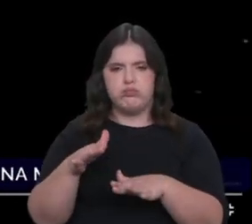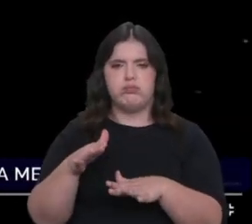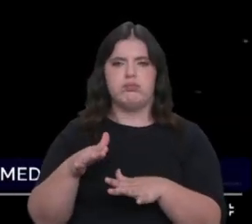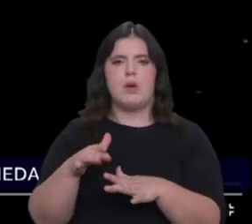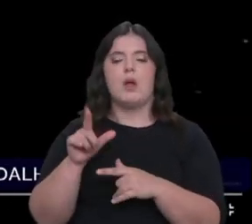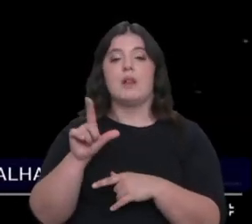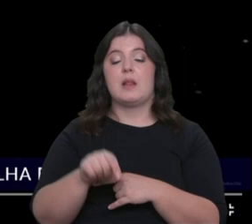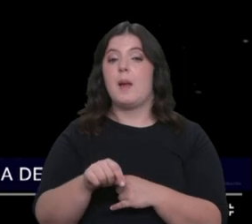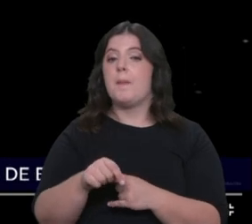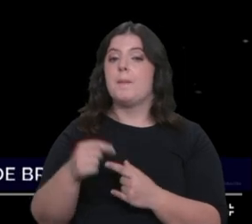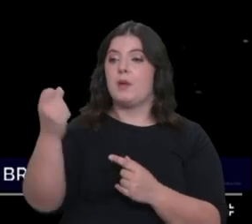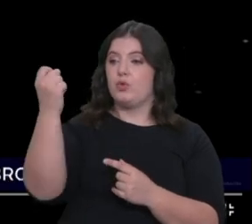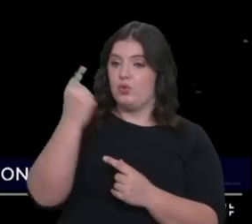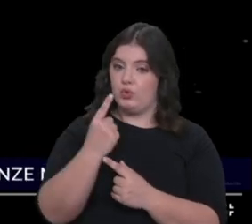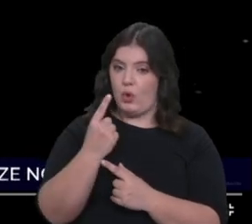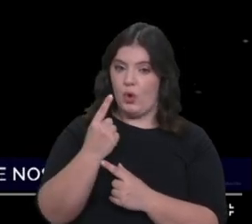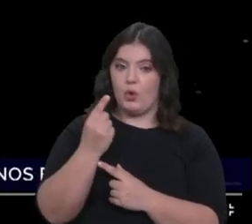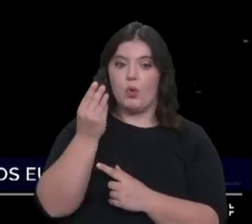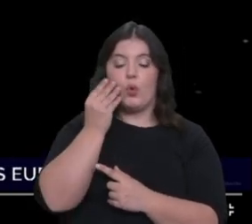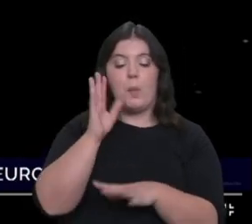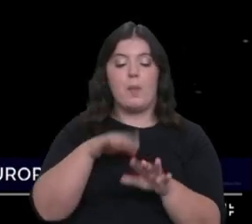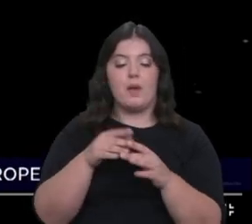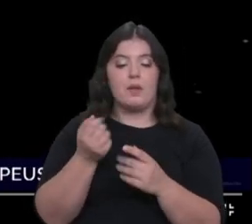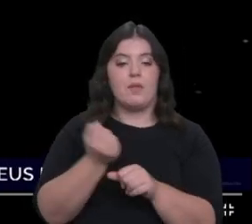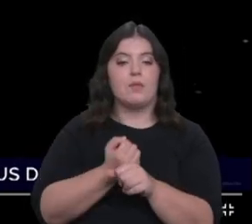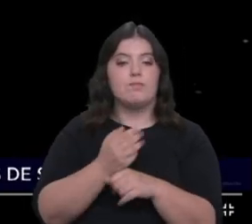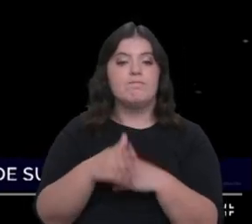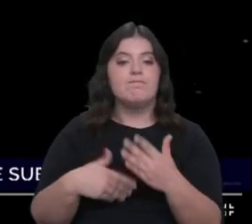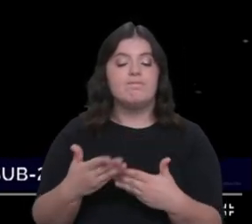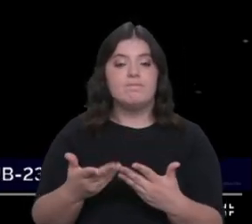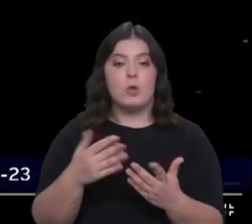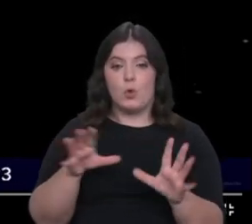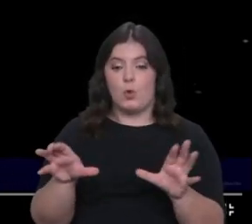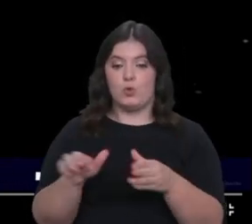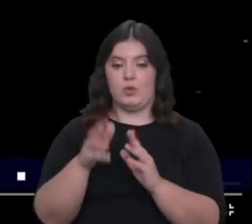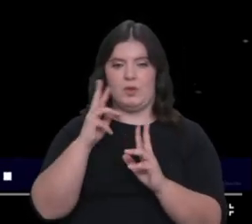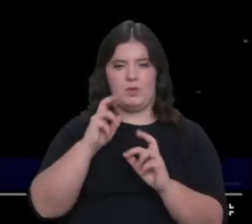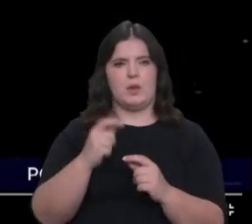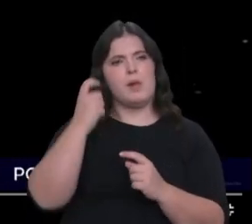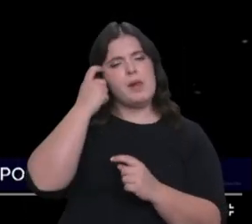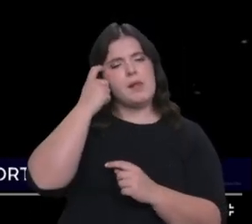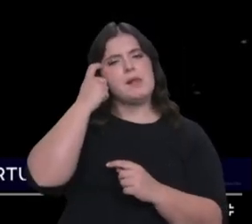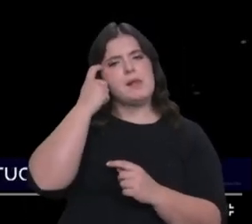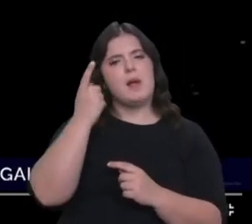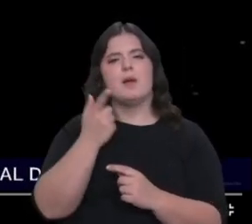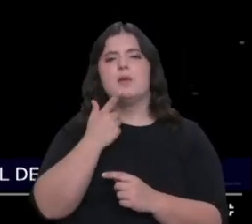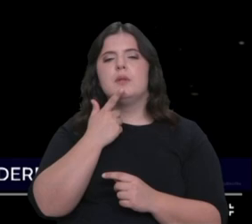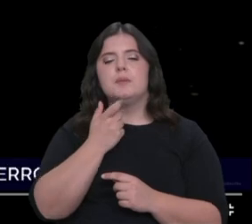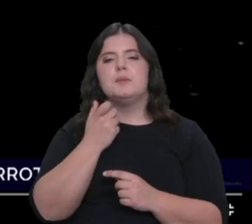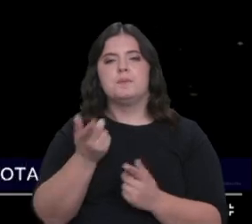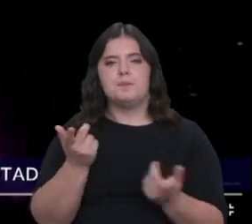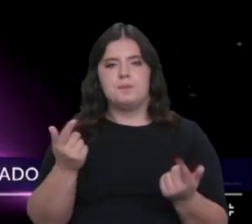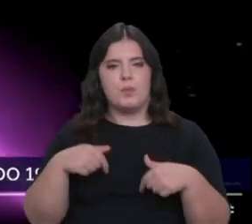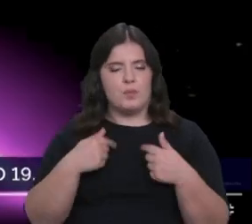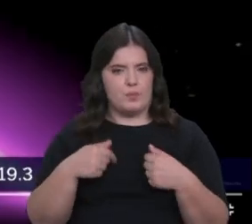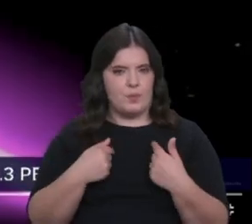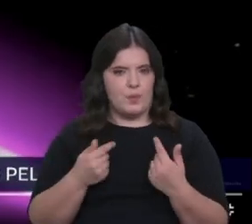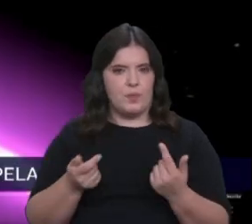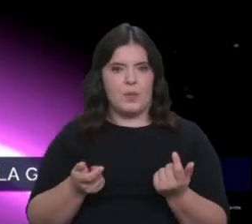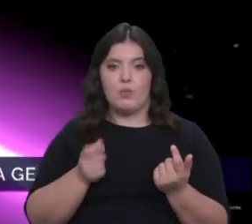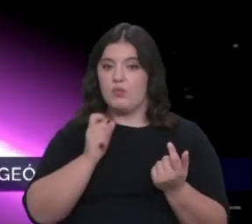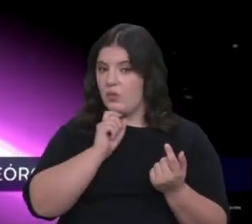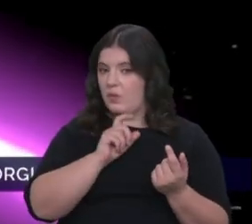também os efeitos do Sol na ionosfera. E um conjunto de investigadores pôs-se a pensar e perguntou-se, será que